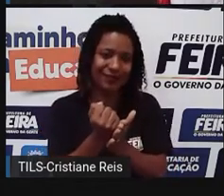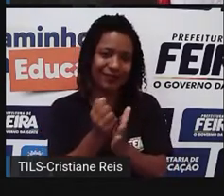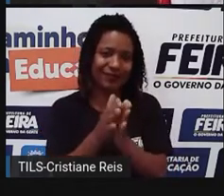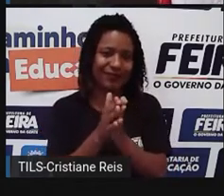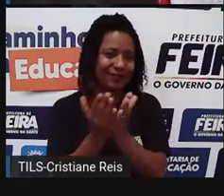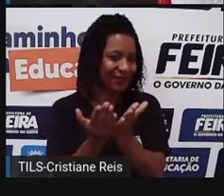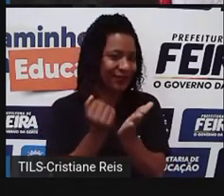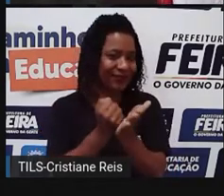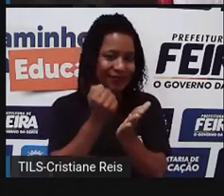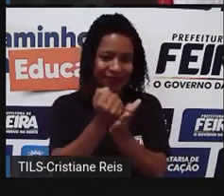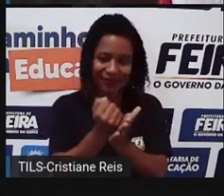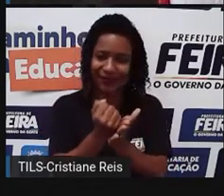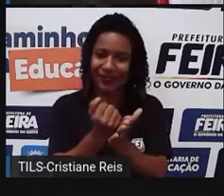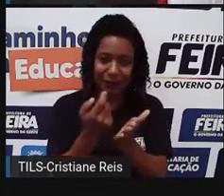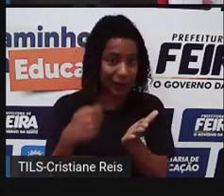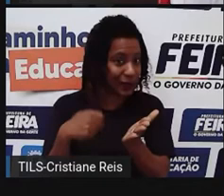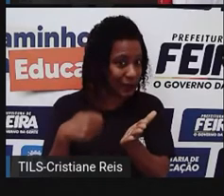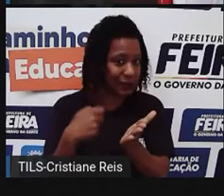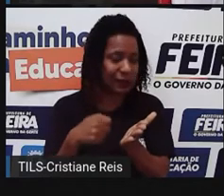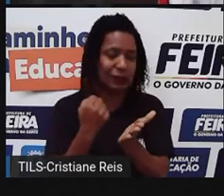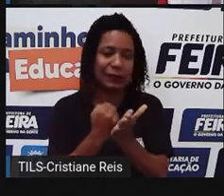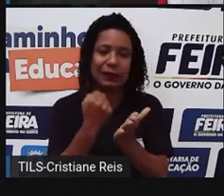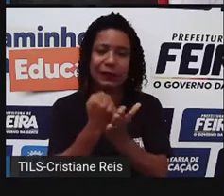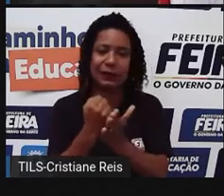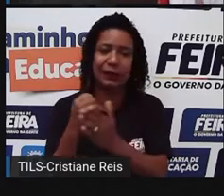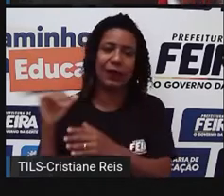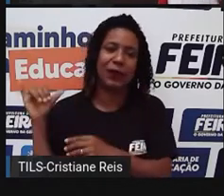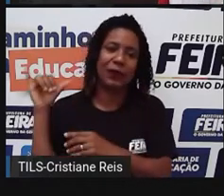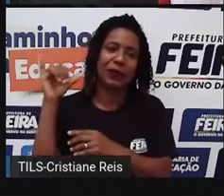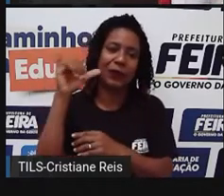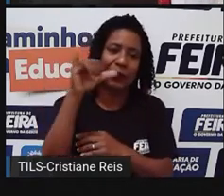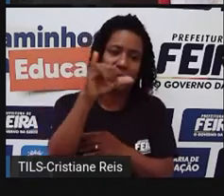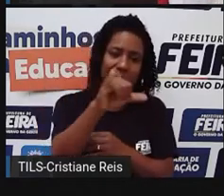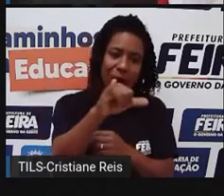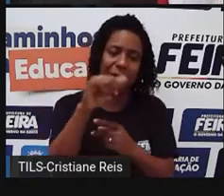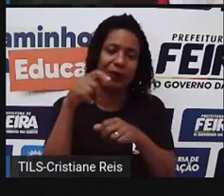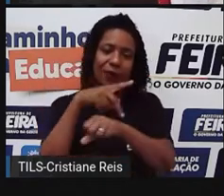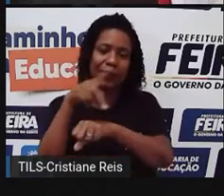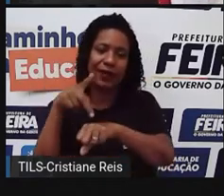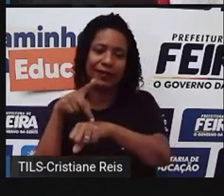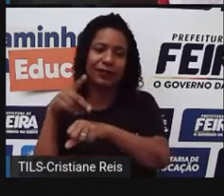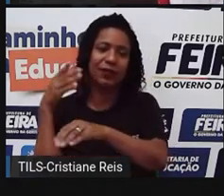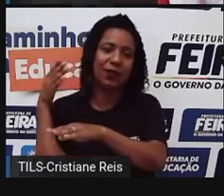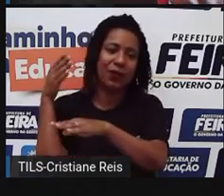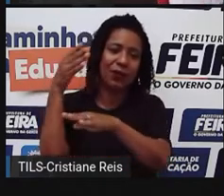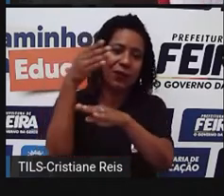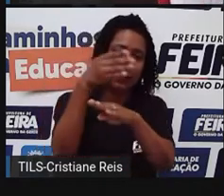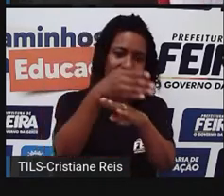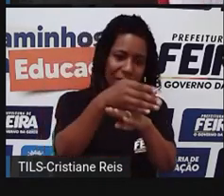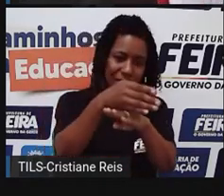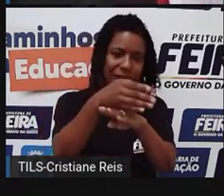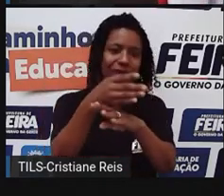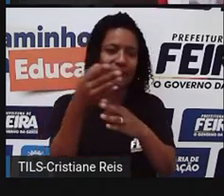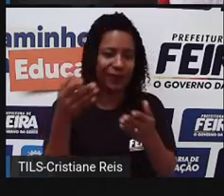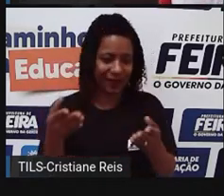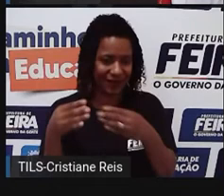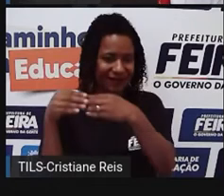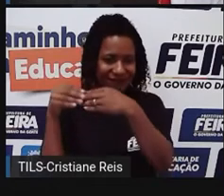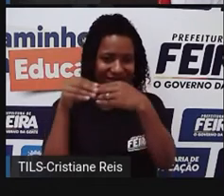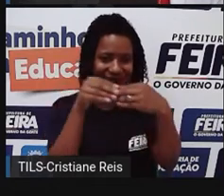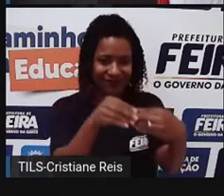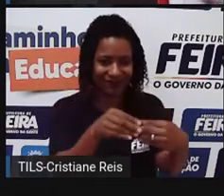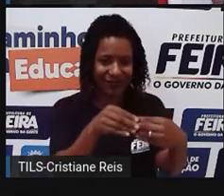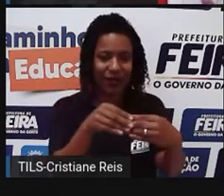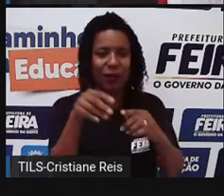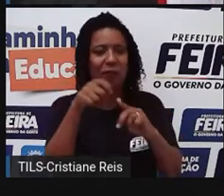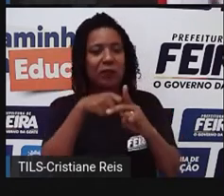passaporte mesmo, aquele documento que você, né, apresenta para entrar nos outros países com a liberação, dizendo quantos dias você vai